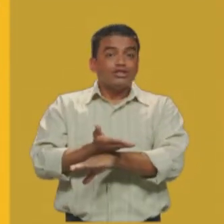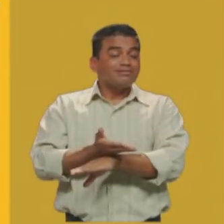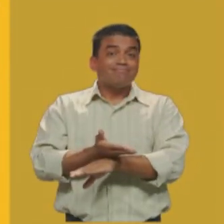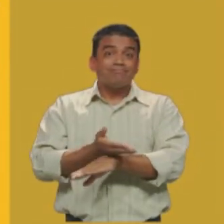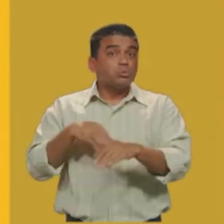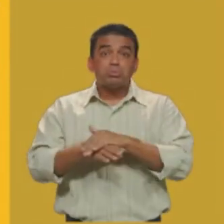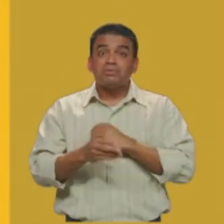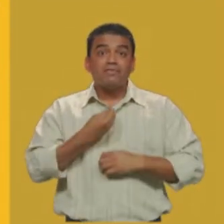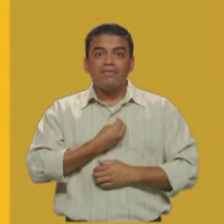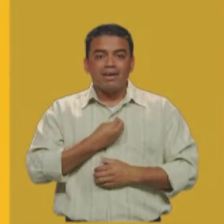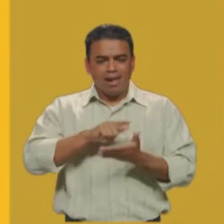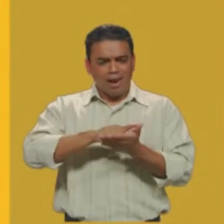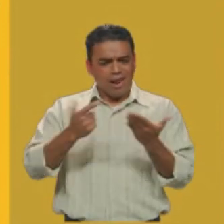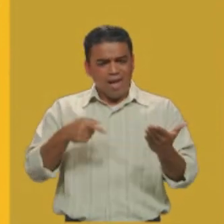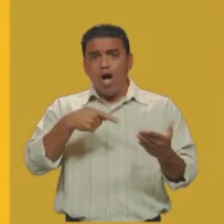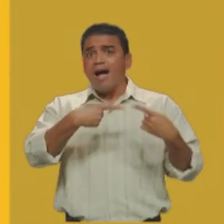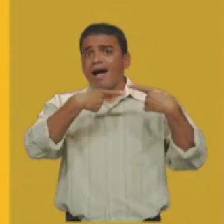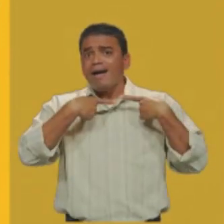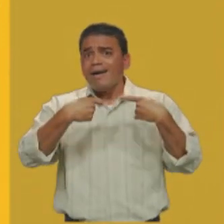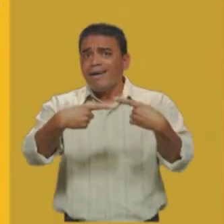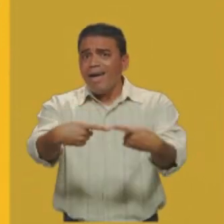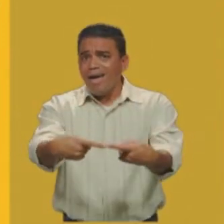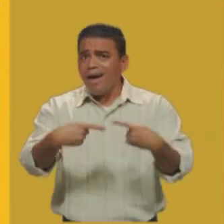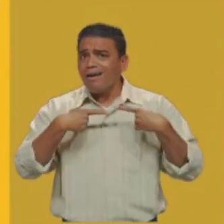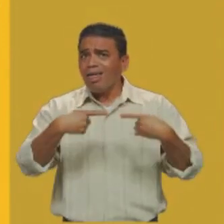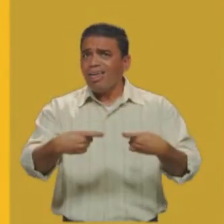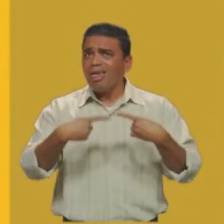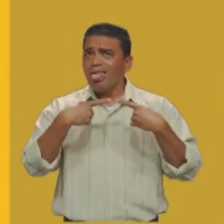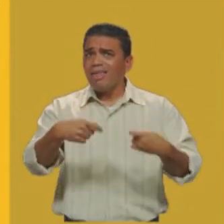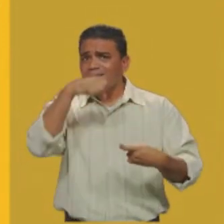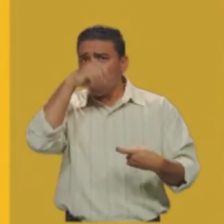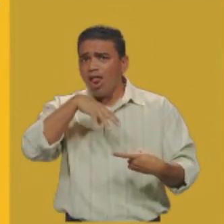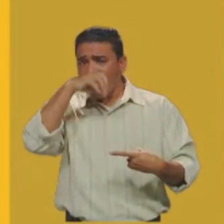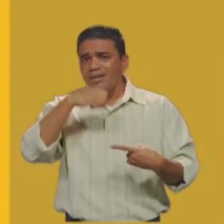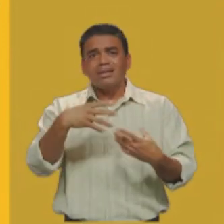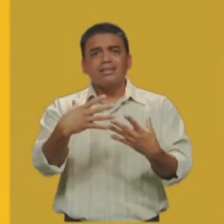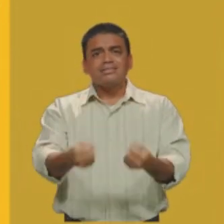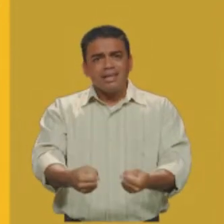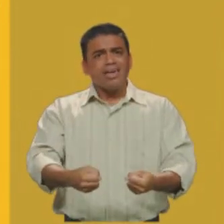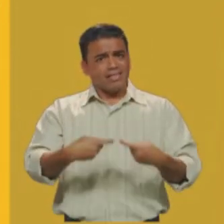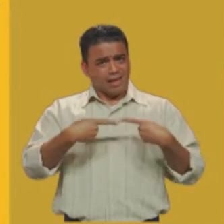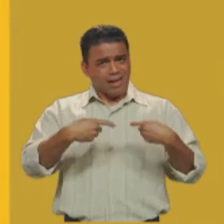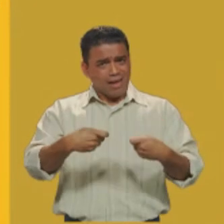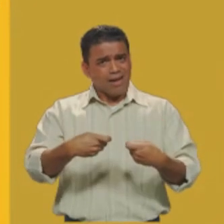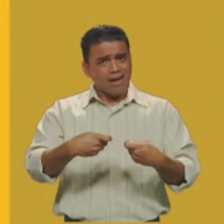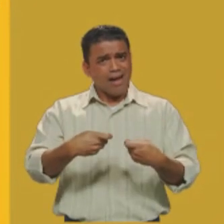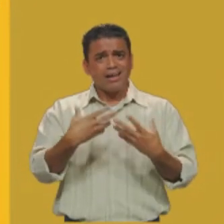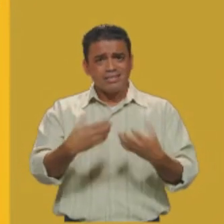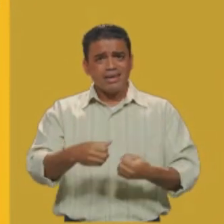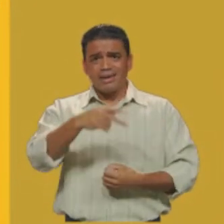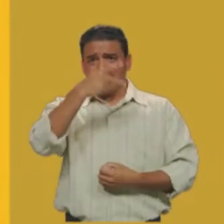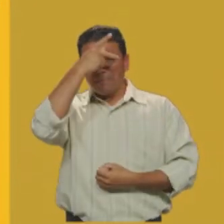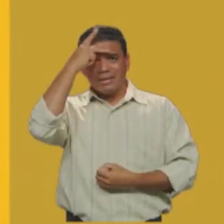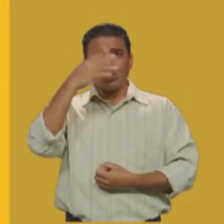e a ler sobre a guerra. E aceitando a guerra, aceita os mortos e que haja